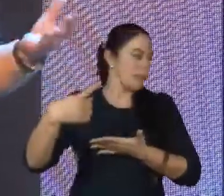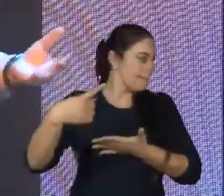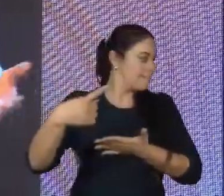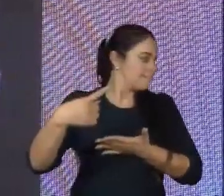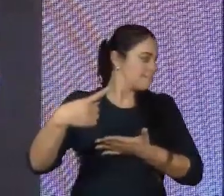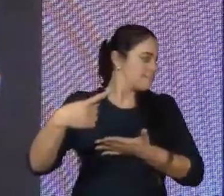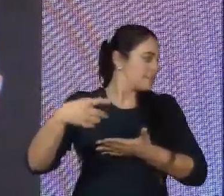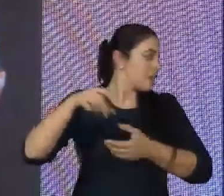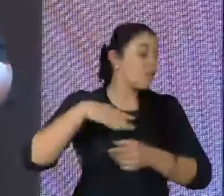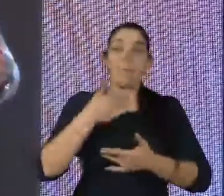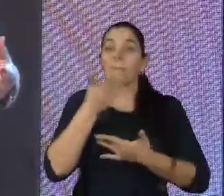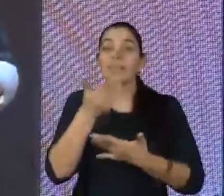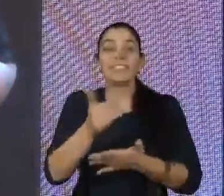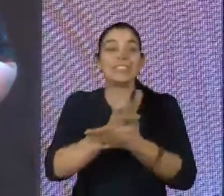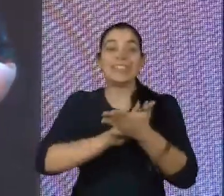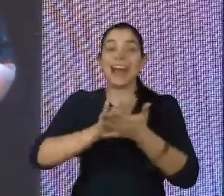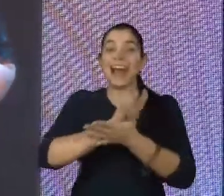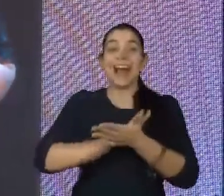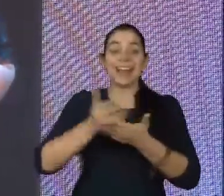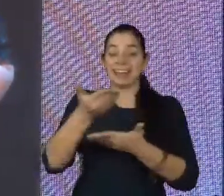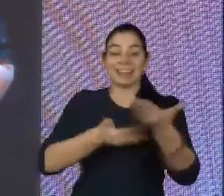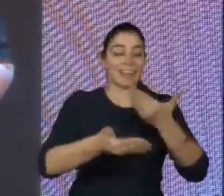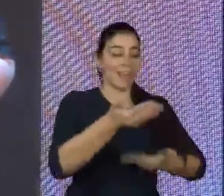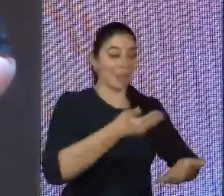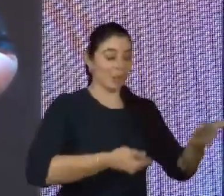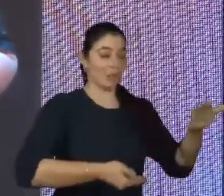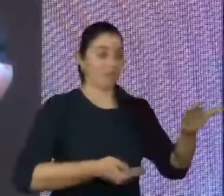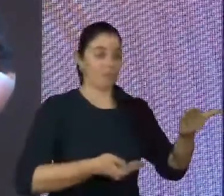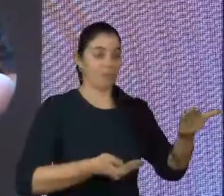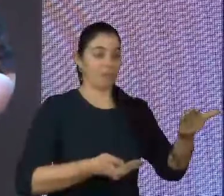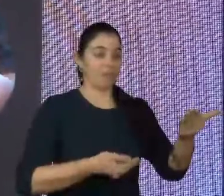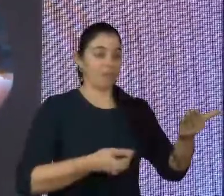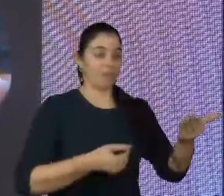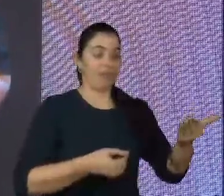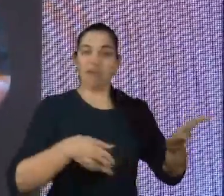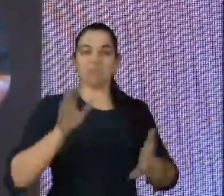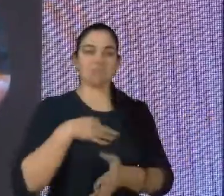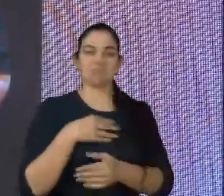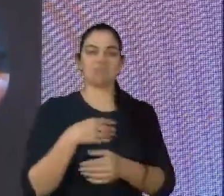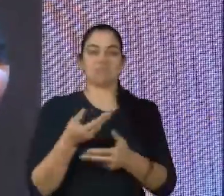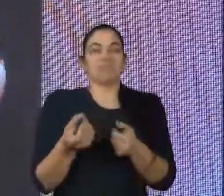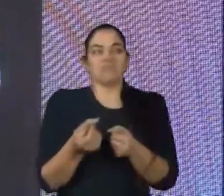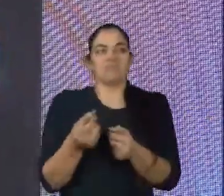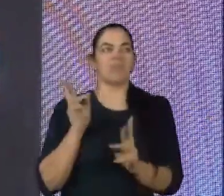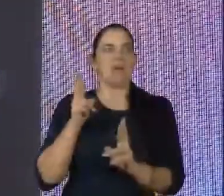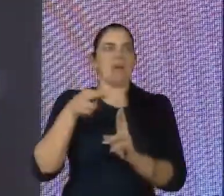vezes sem pedir nada em troca, é uma incrível representatividade para as pessoas.